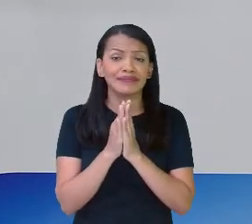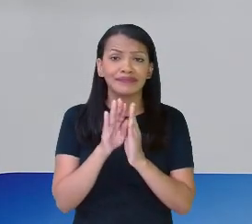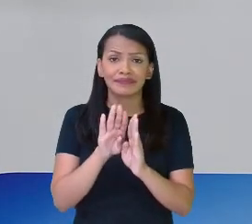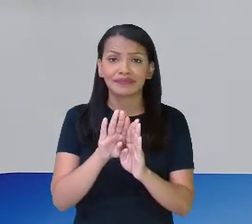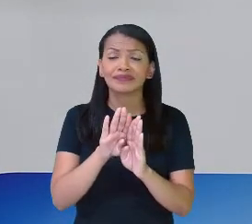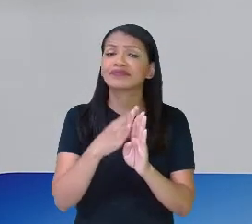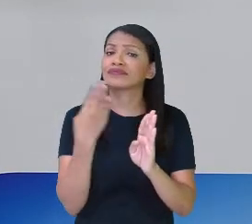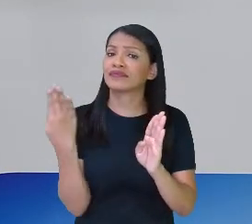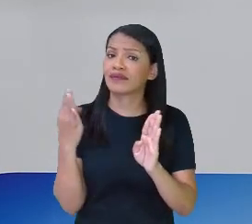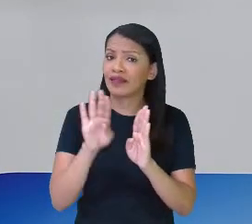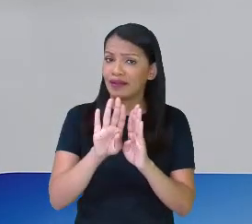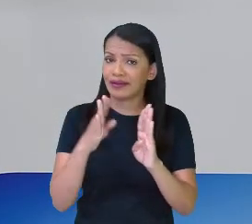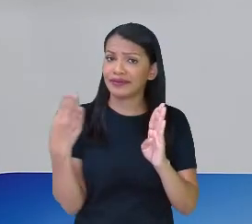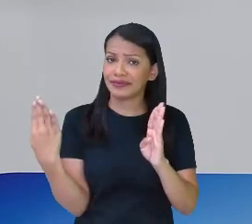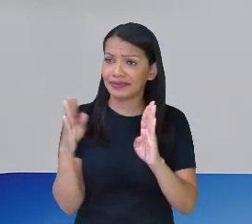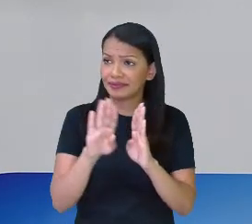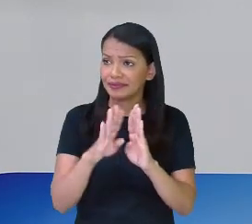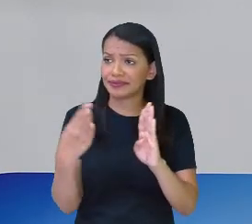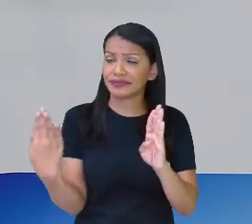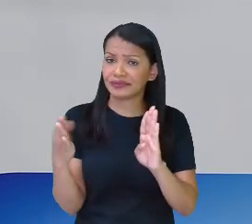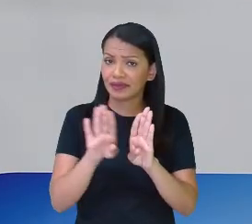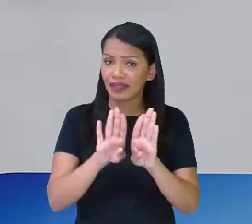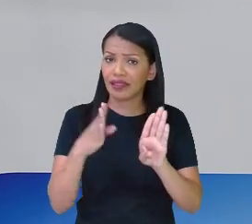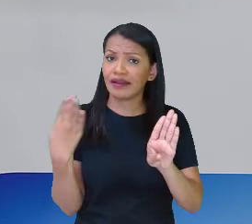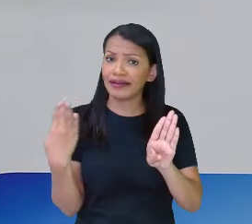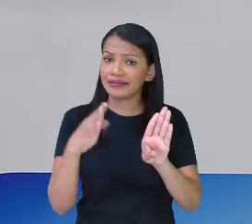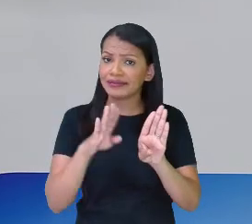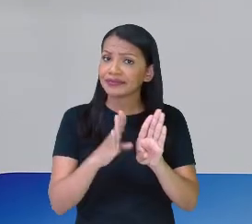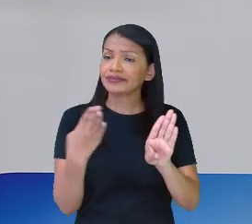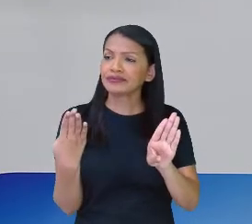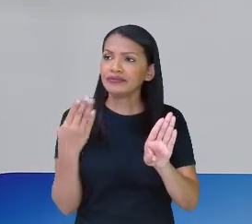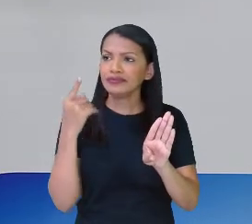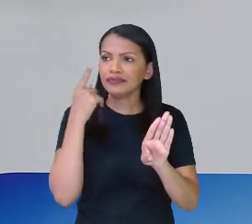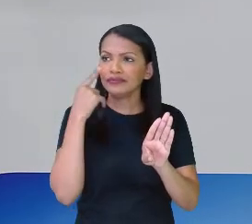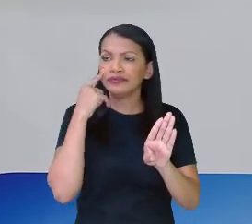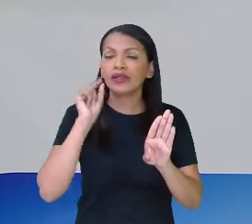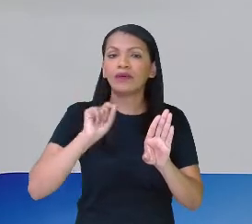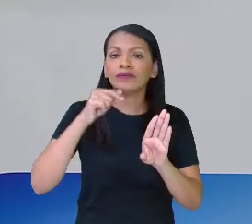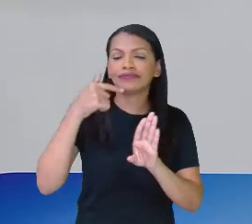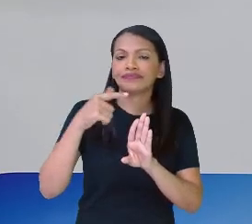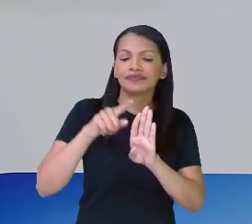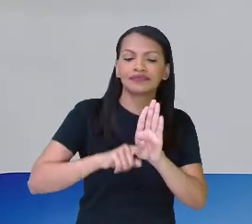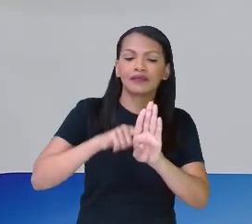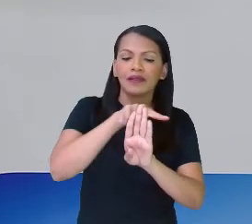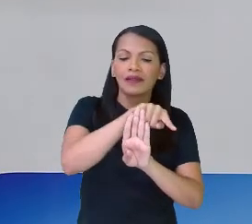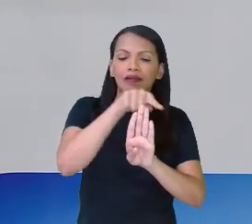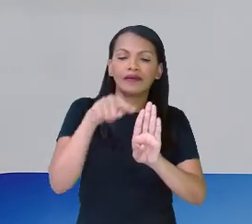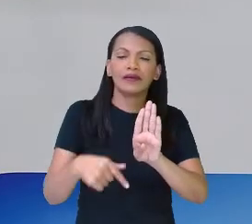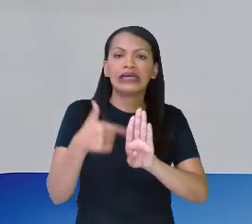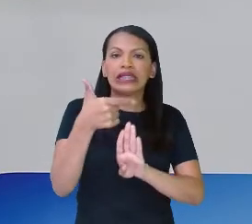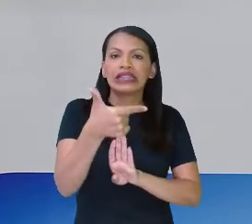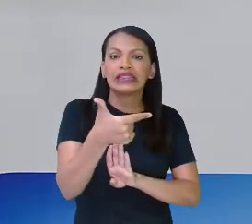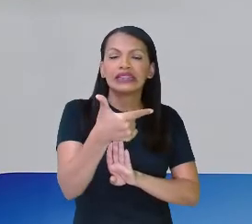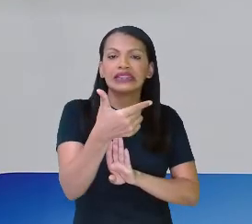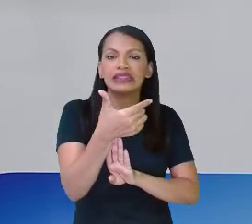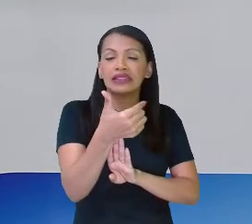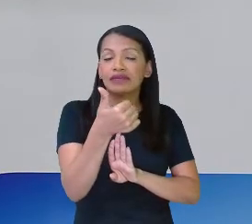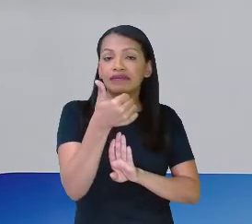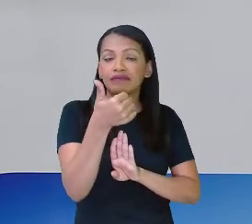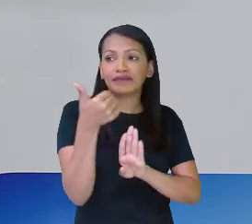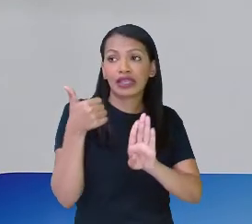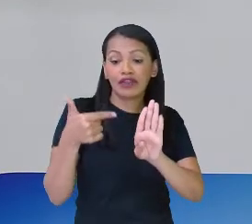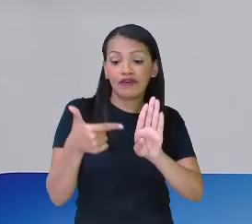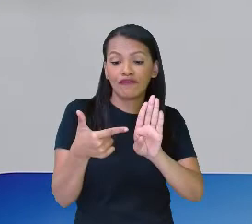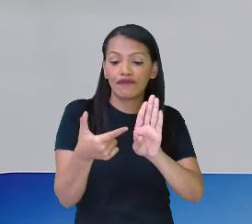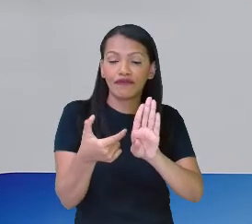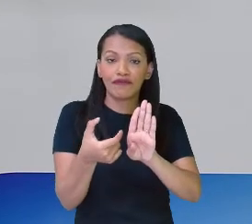aqui elas têm 20 centímetros de altura, né? Por 10 centímetros de largura. E olha o que está acontecendo aí.